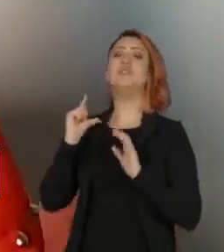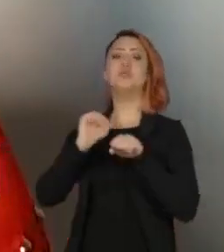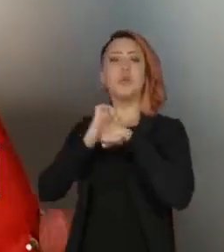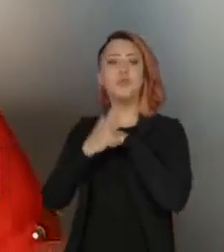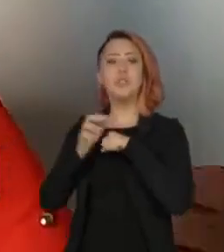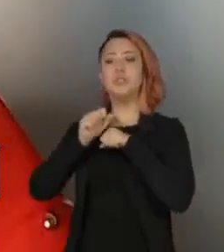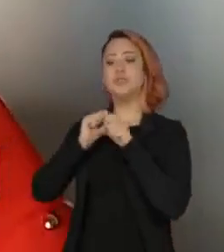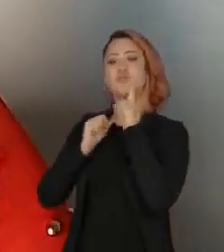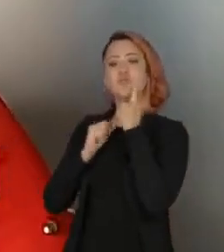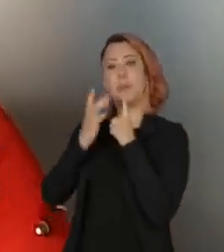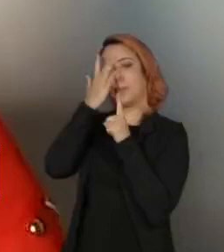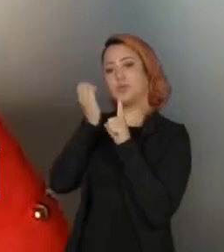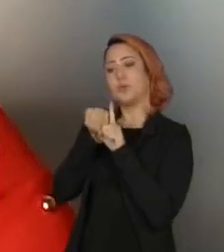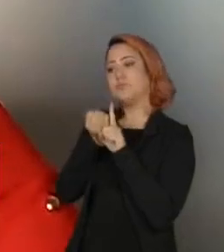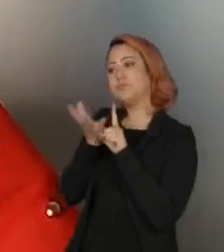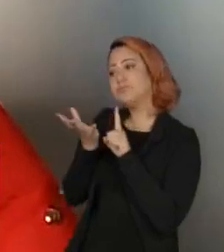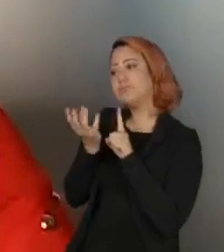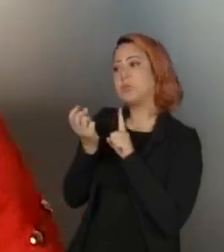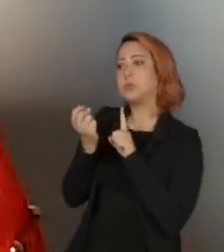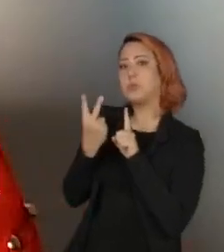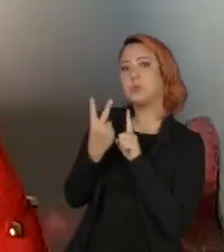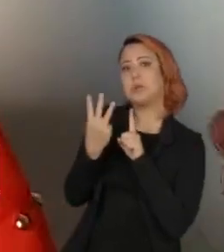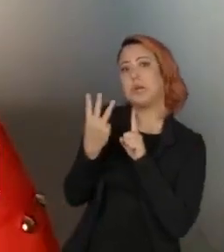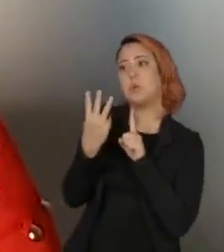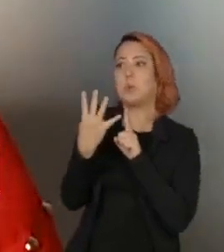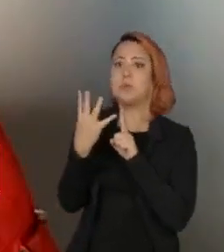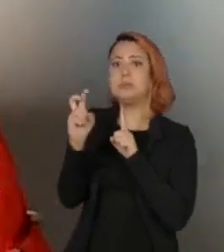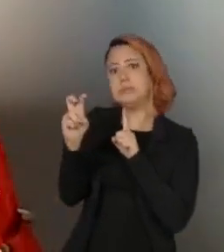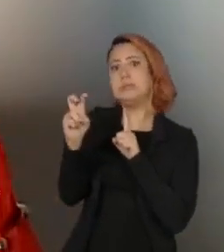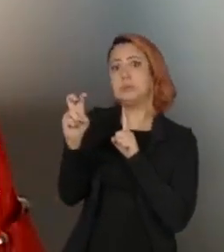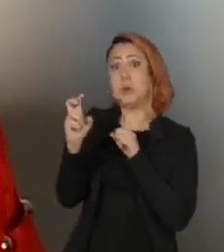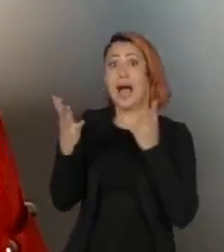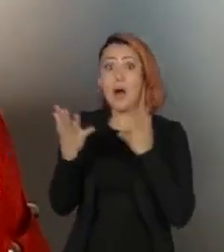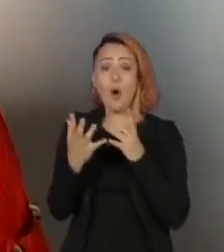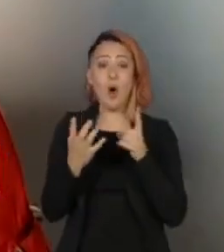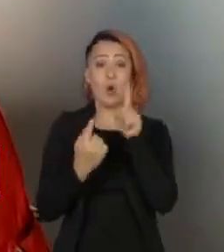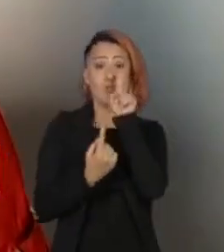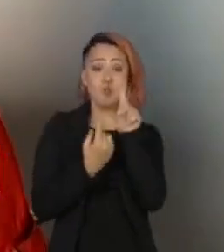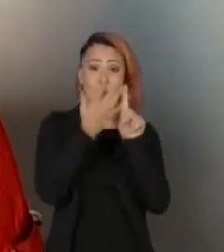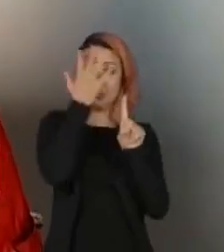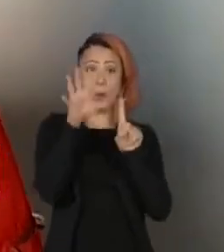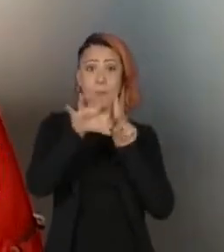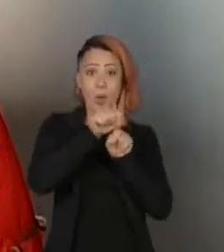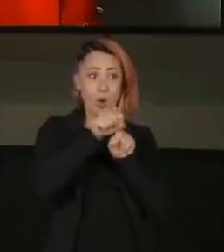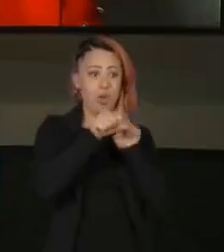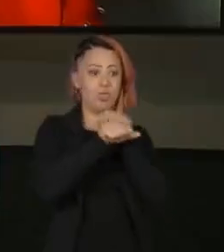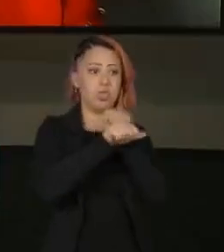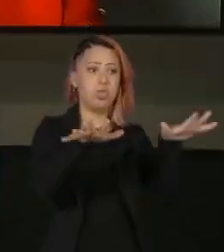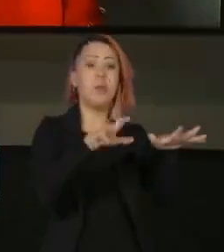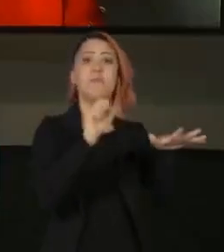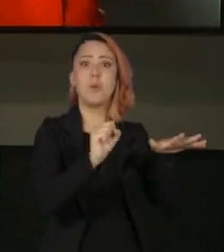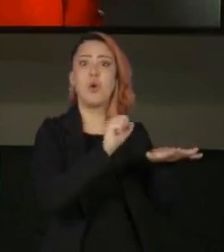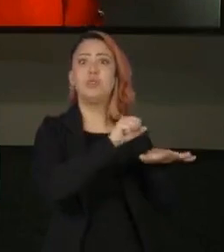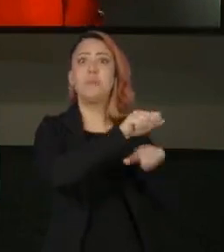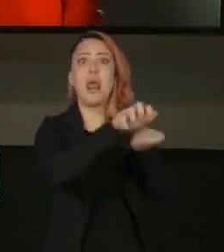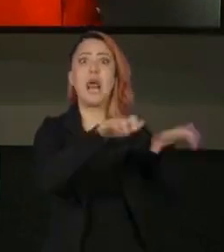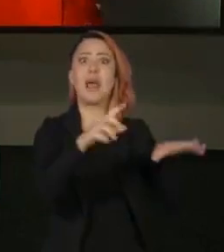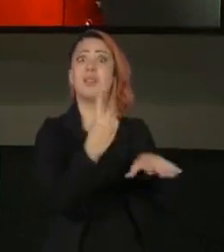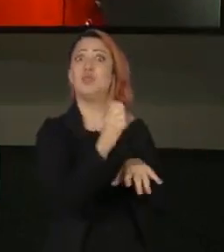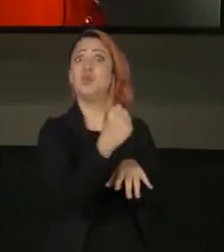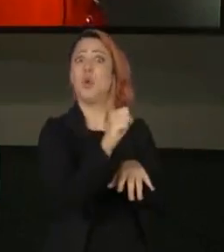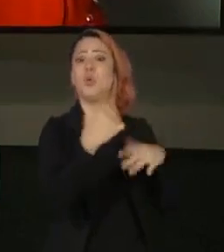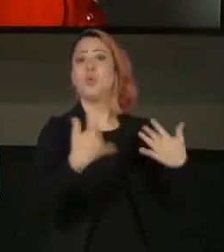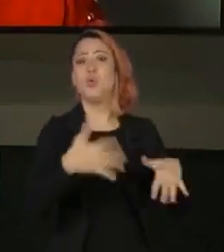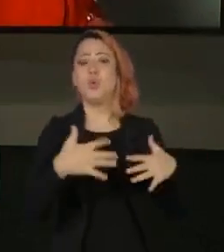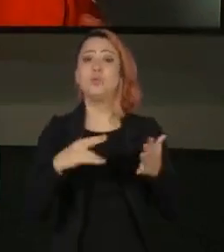uma pessoa transmitia um para 3 ou para 5, essa um para 18. Então, mostrando a alta capacidade de transmissão.